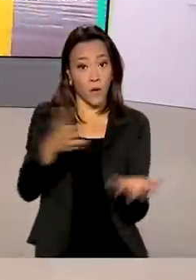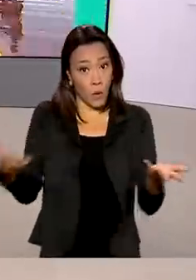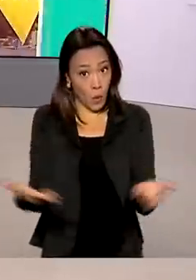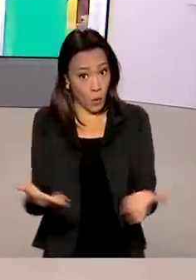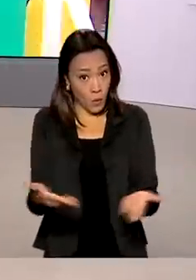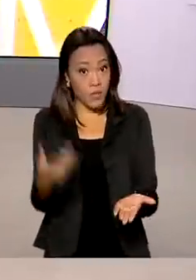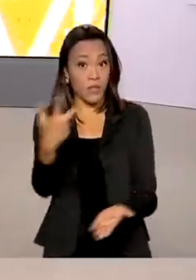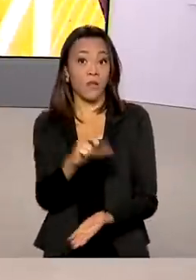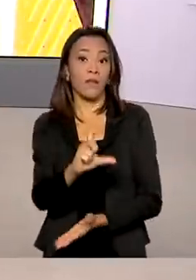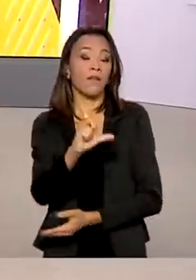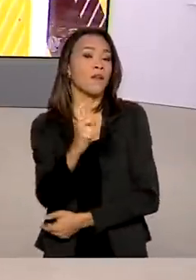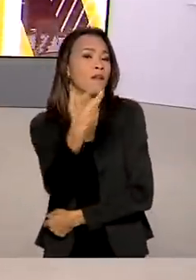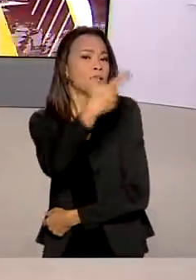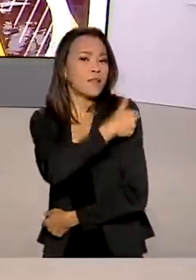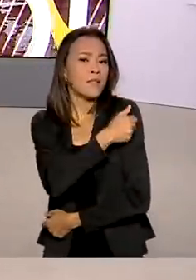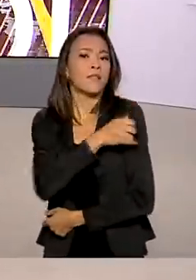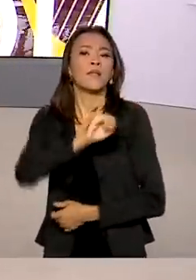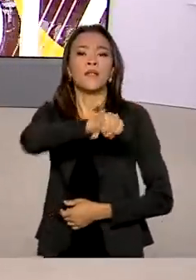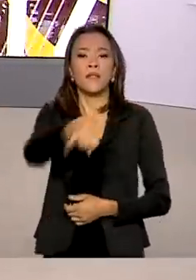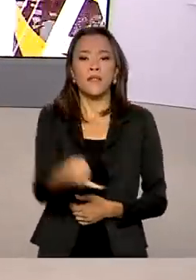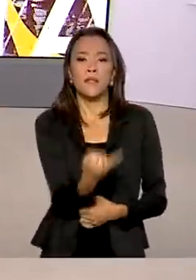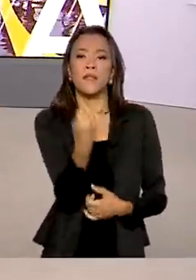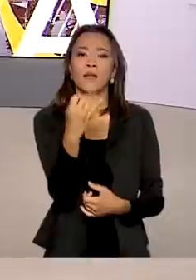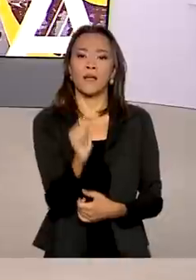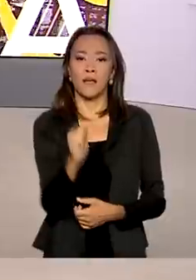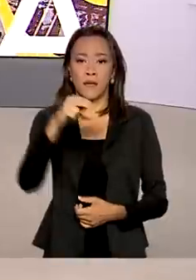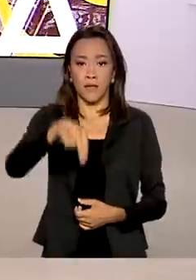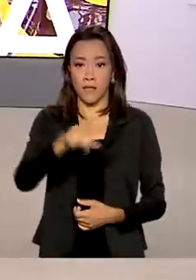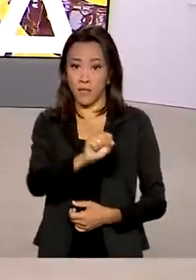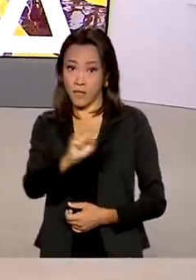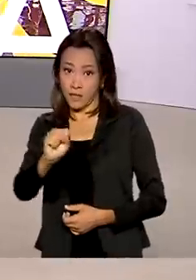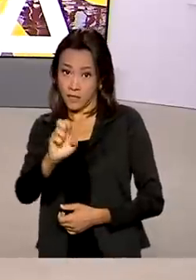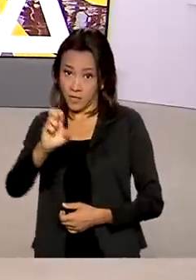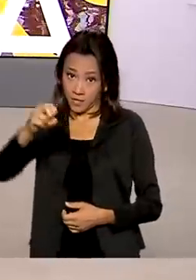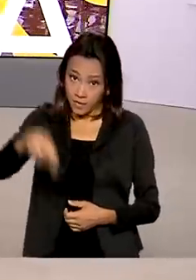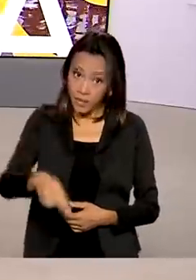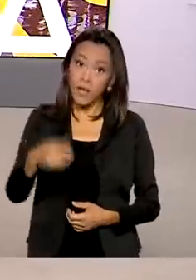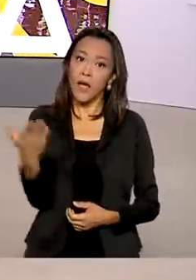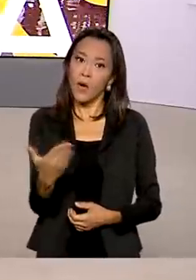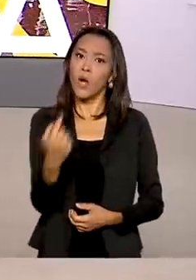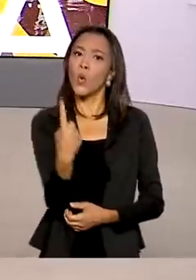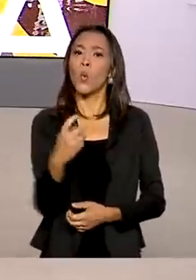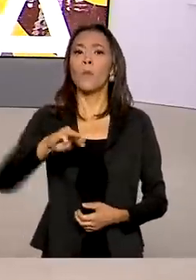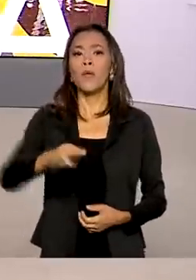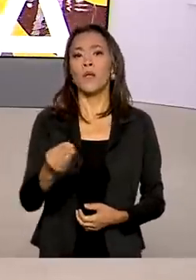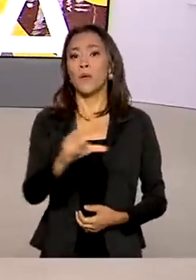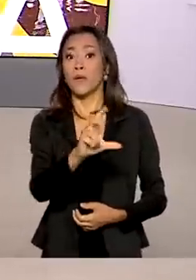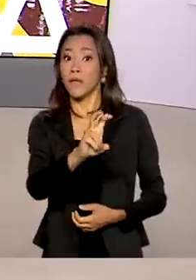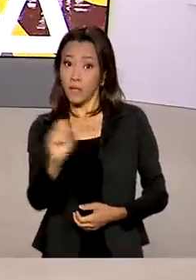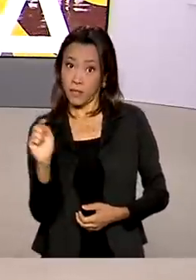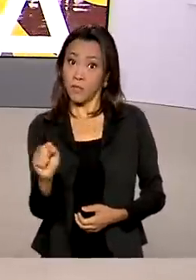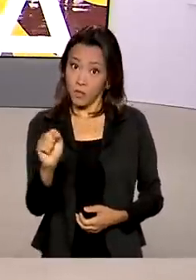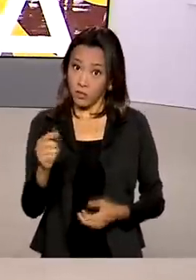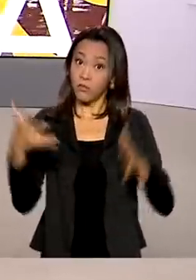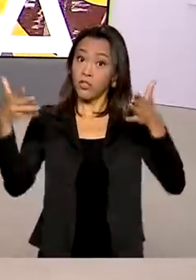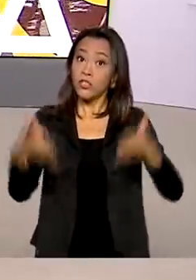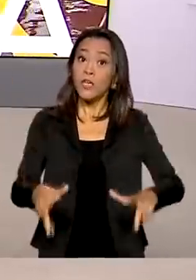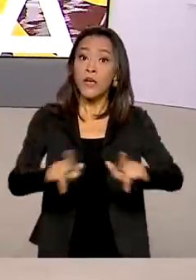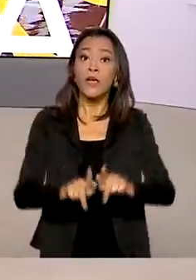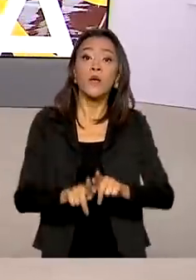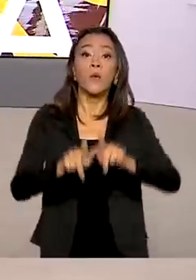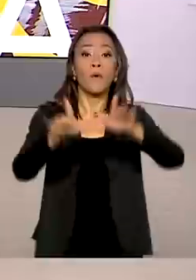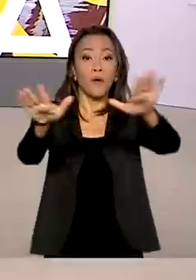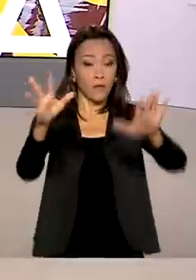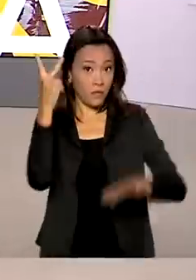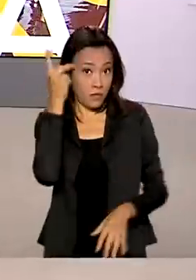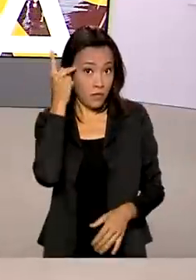Janssen. A arremessa de um milhão e meio de doses chegará agora de manhã no aeroporto de Guarulhos, lá em São Paulo. E é para lá que nós